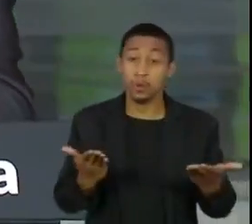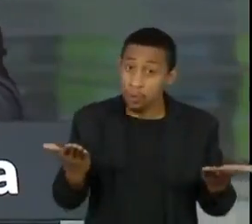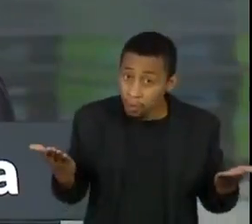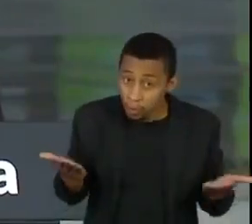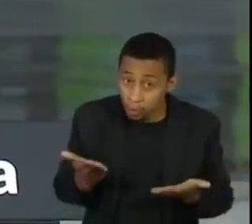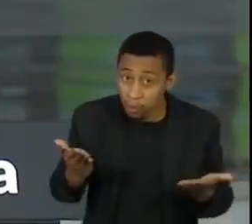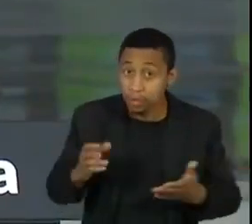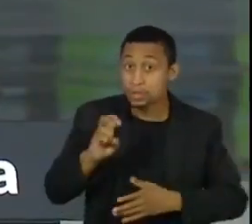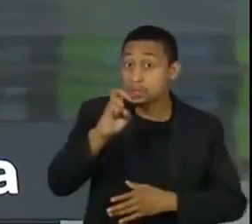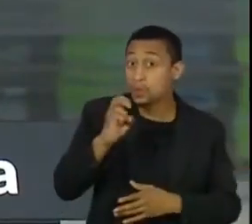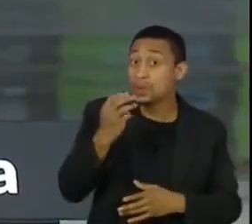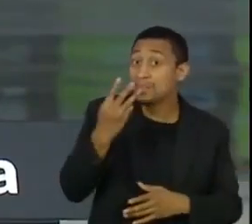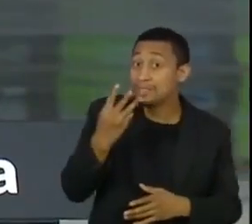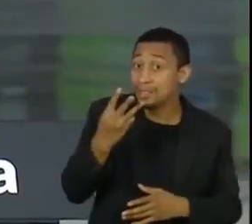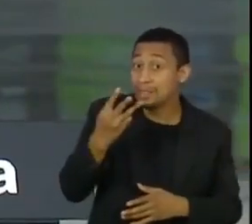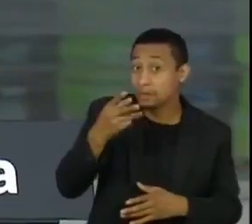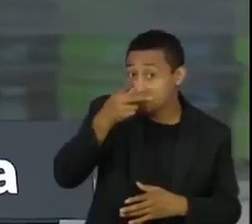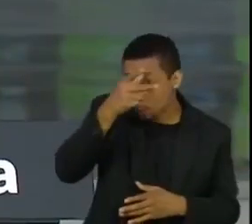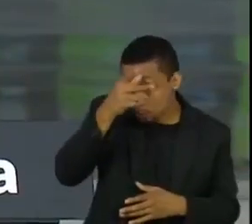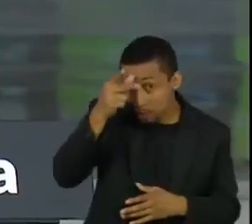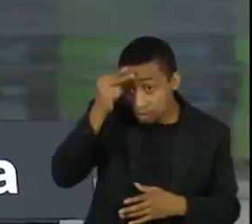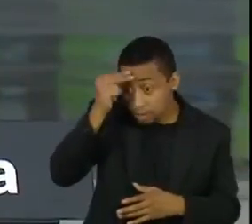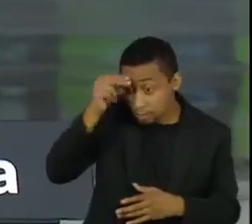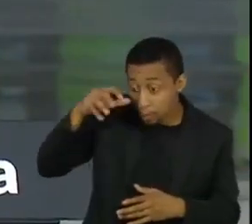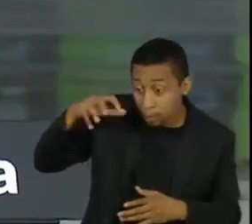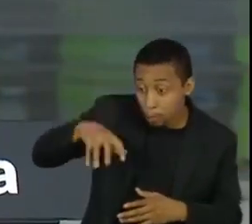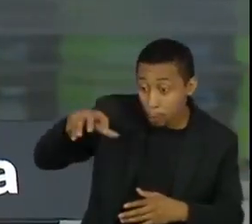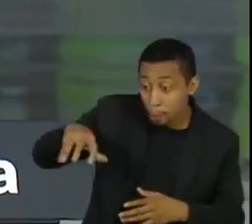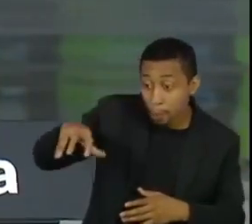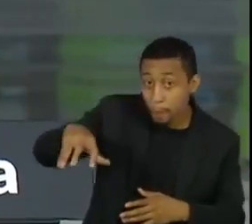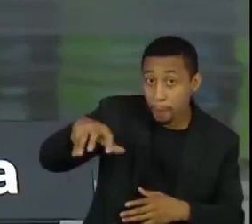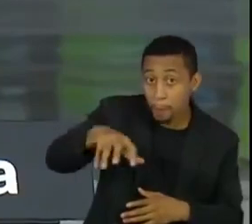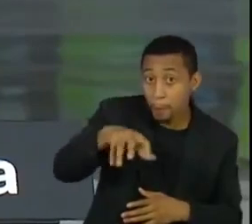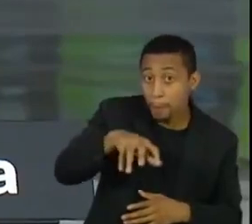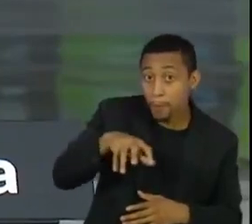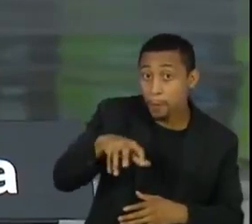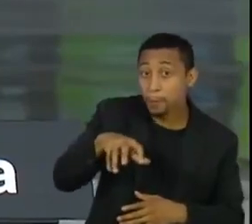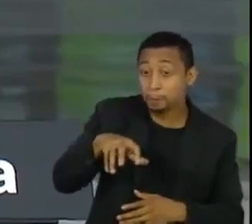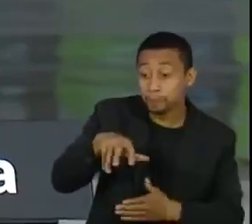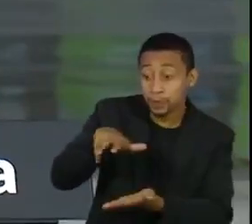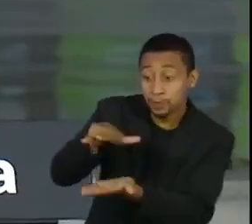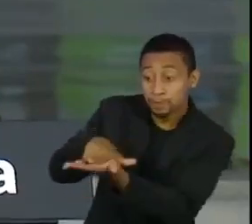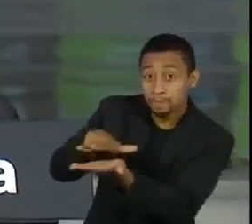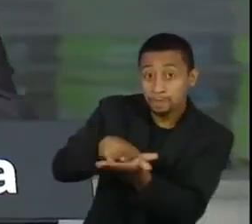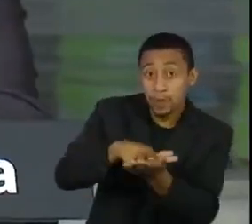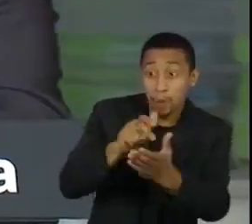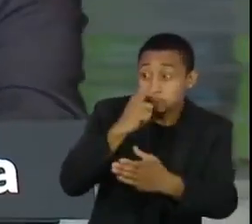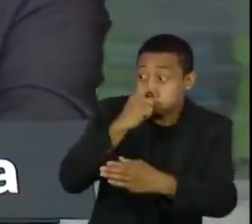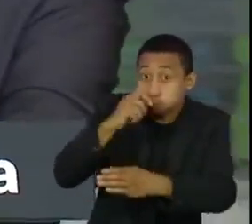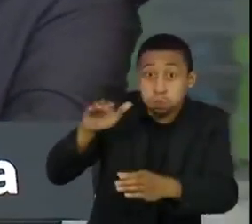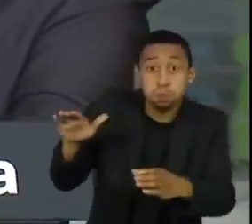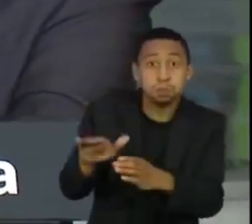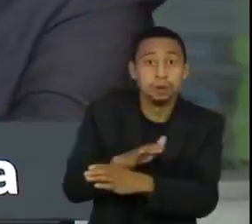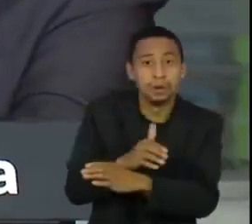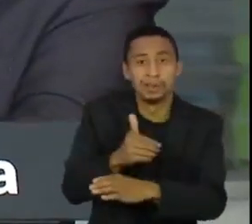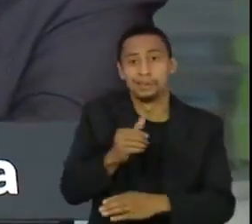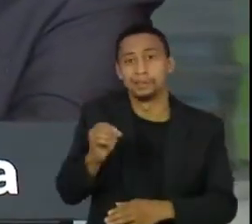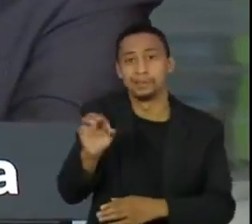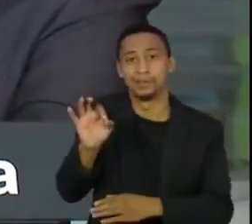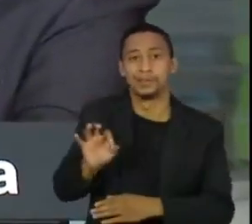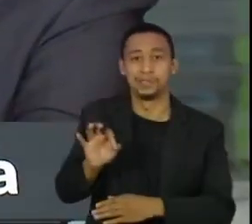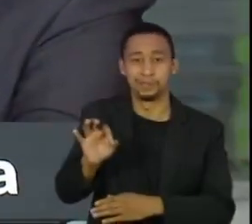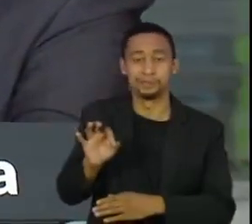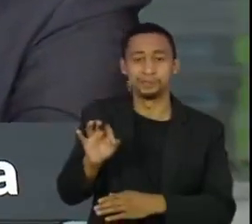municípios estão com 100% nas taxas de ocupação. Lembrando que na segunda